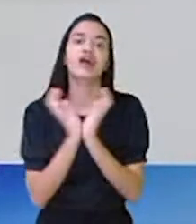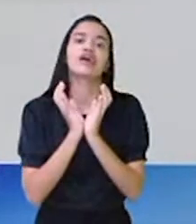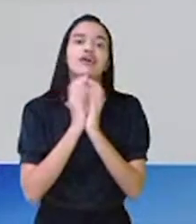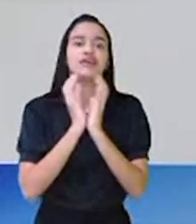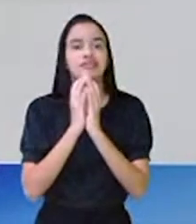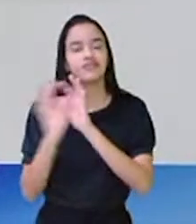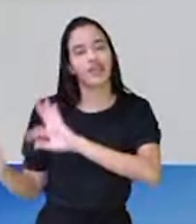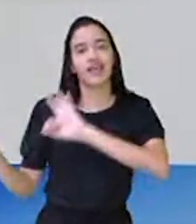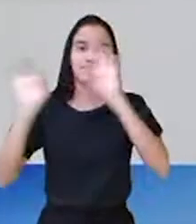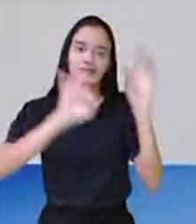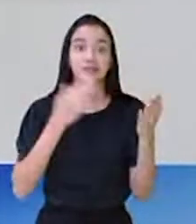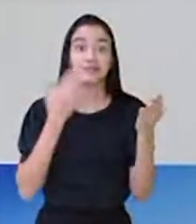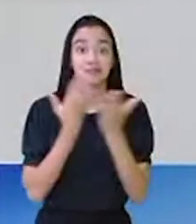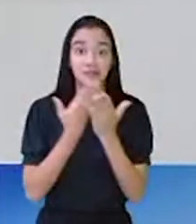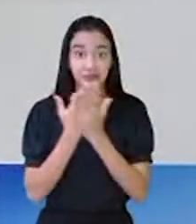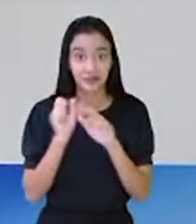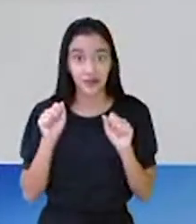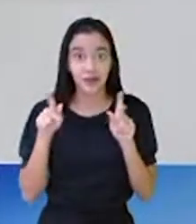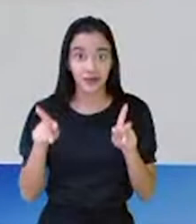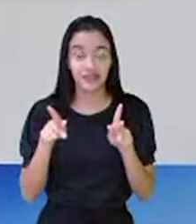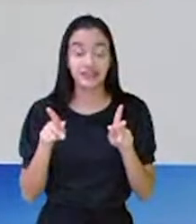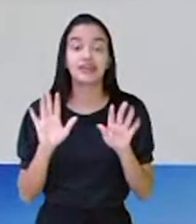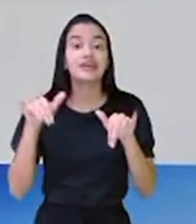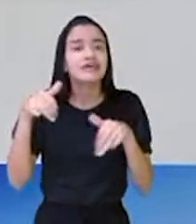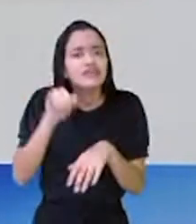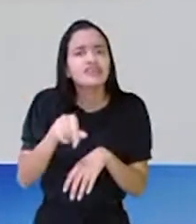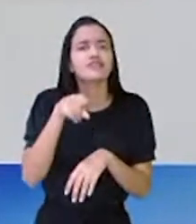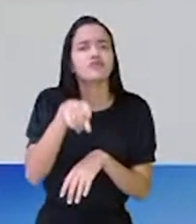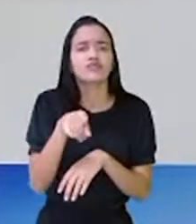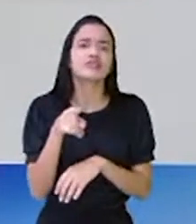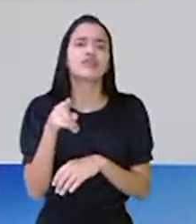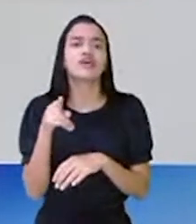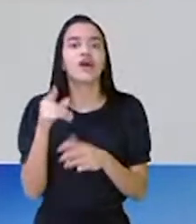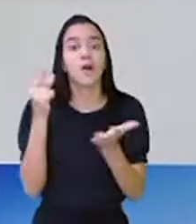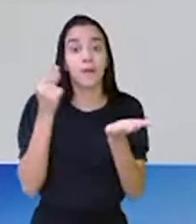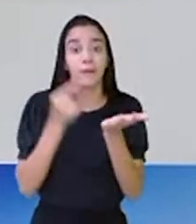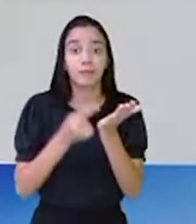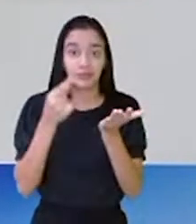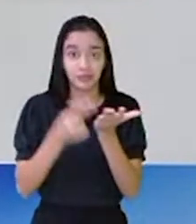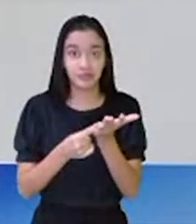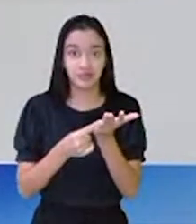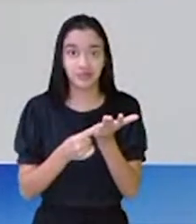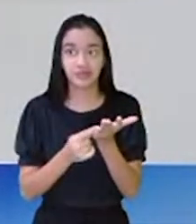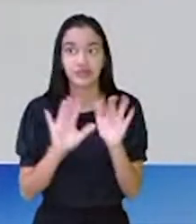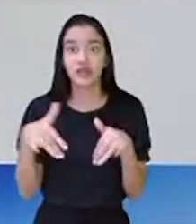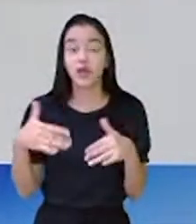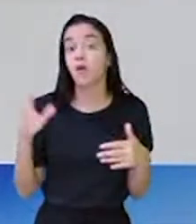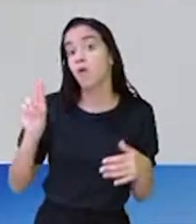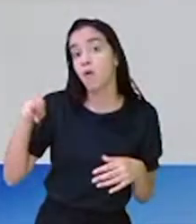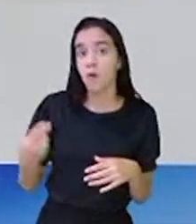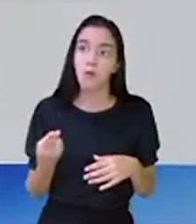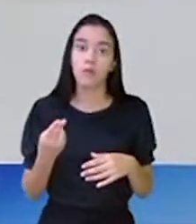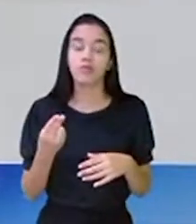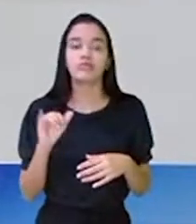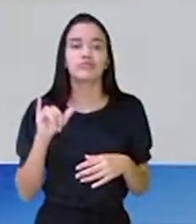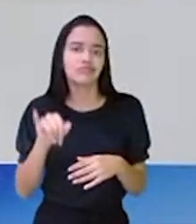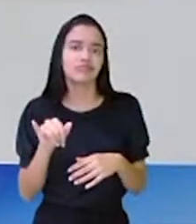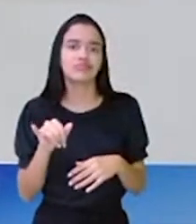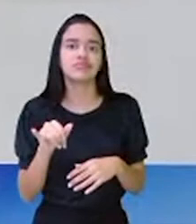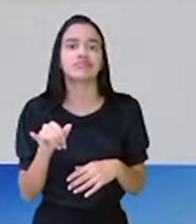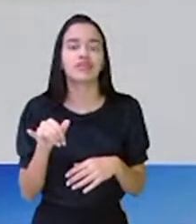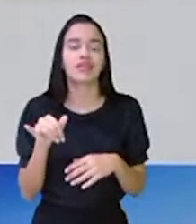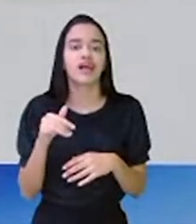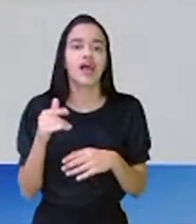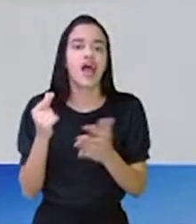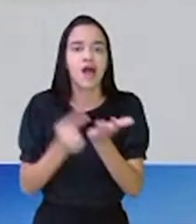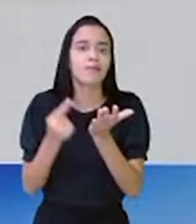assiste a aula, tá? E acompanha. Se estiver pelo aplicativo ou se ainda não